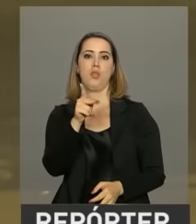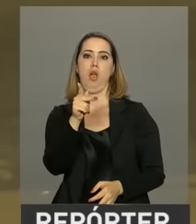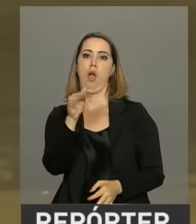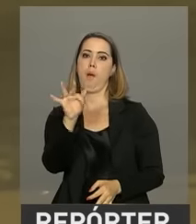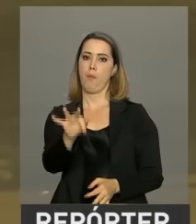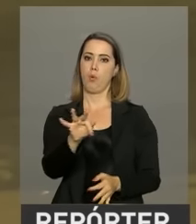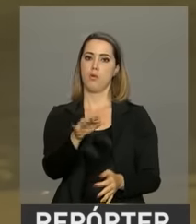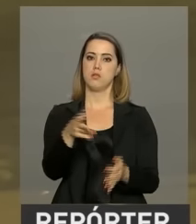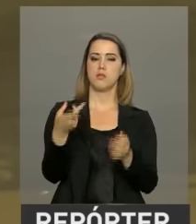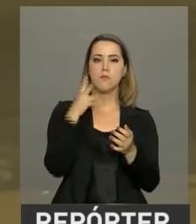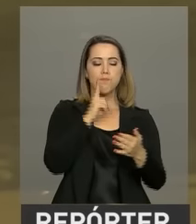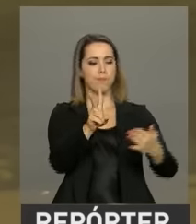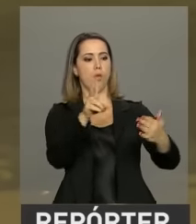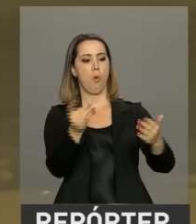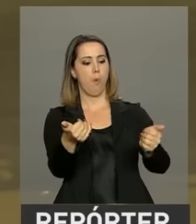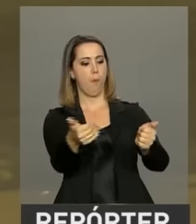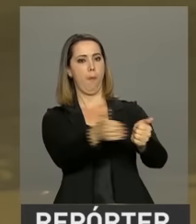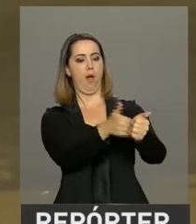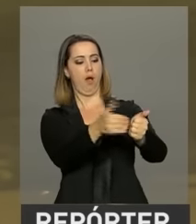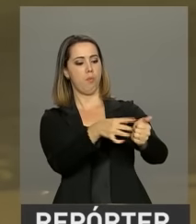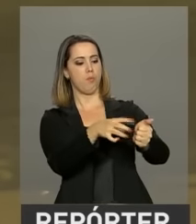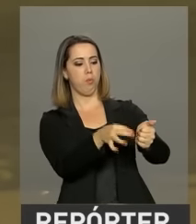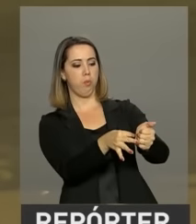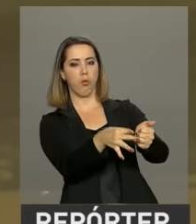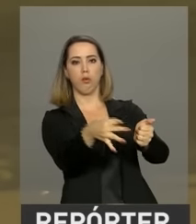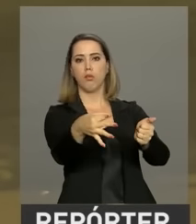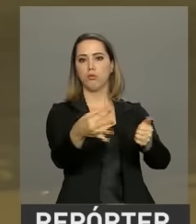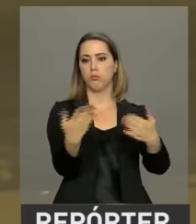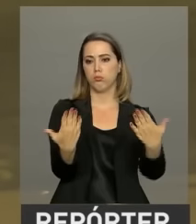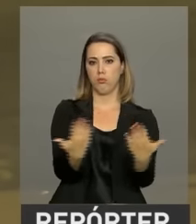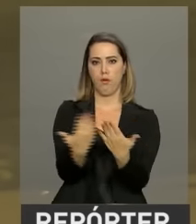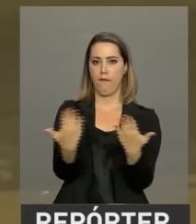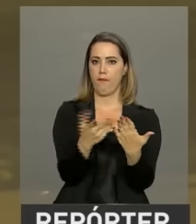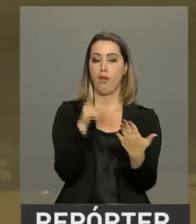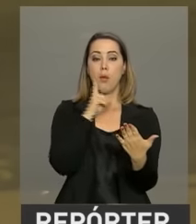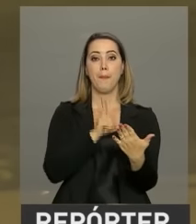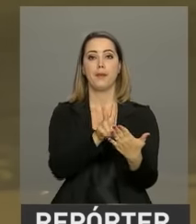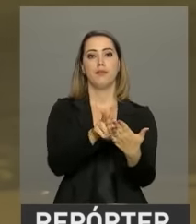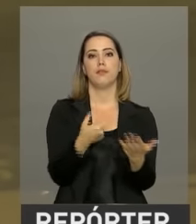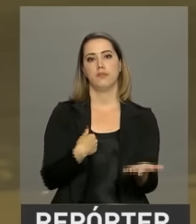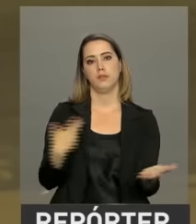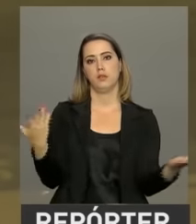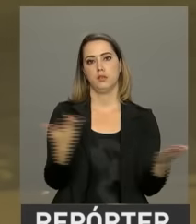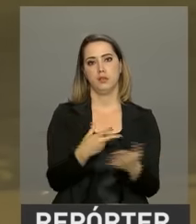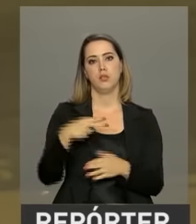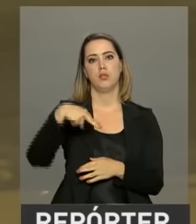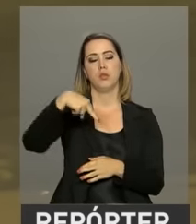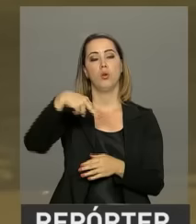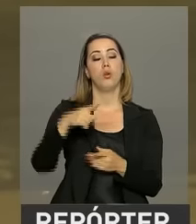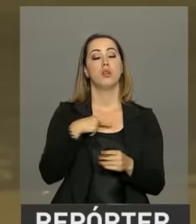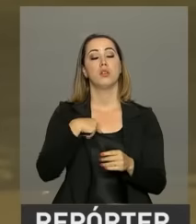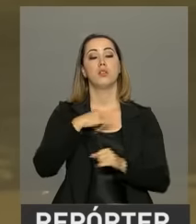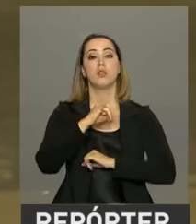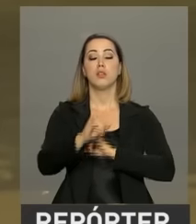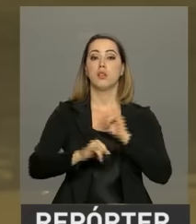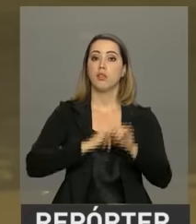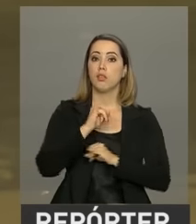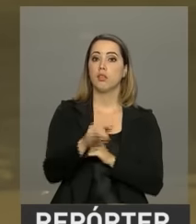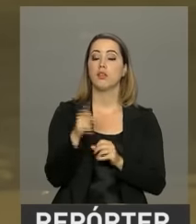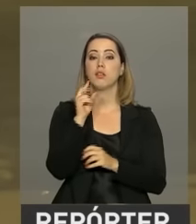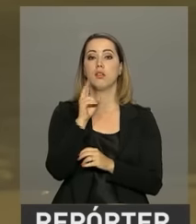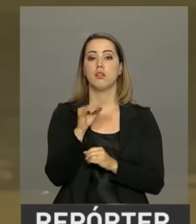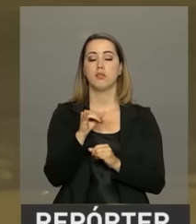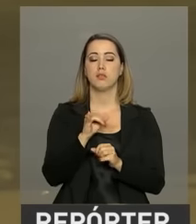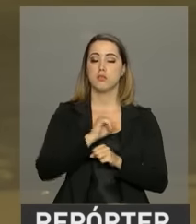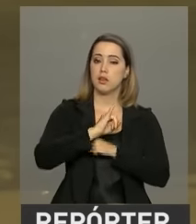difundidas na internet, como o Google, por exemplo. O desenvolvimento desses navegadores específicos, segundo a